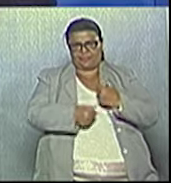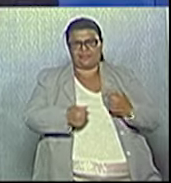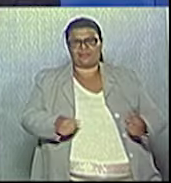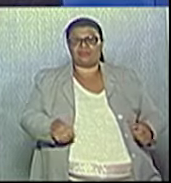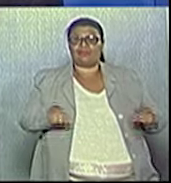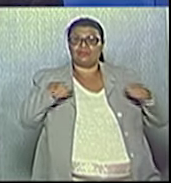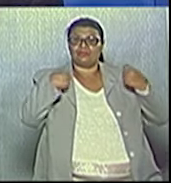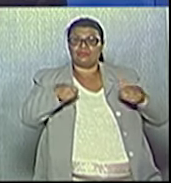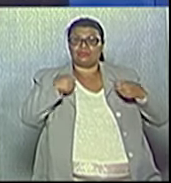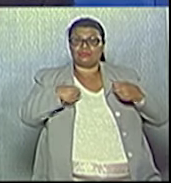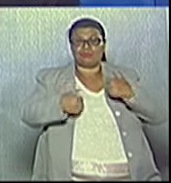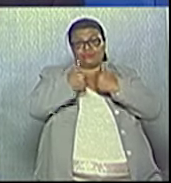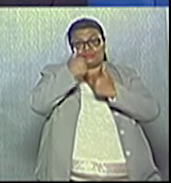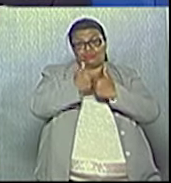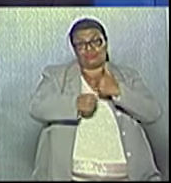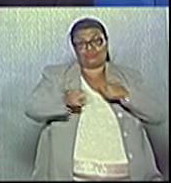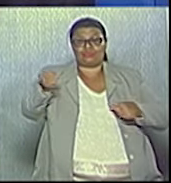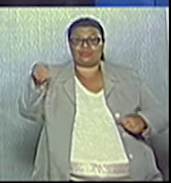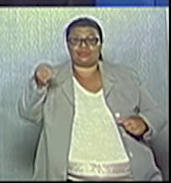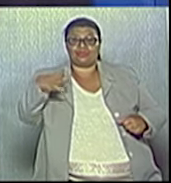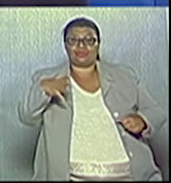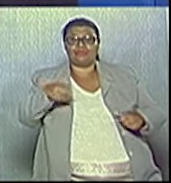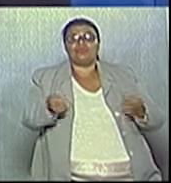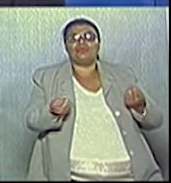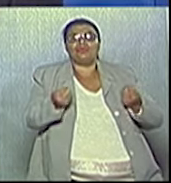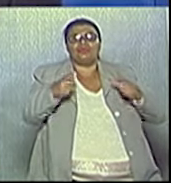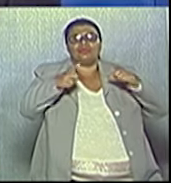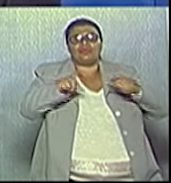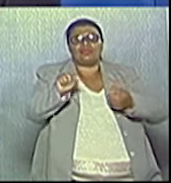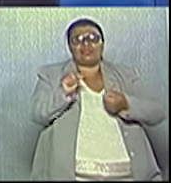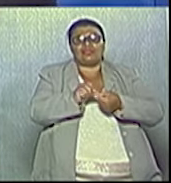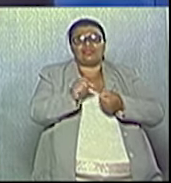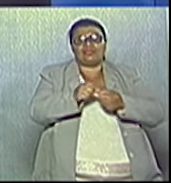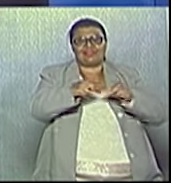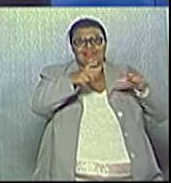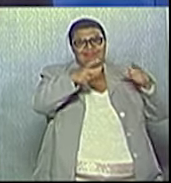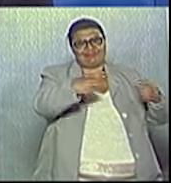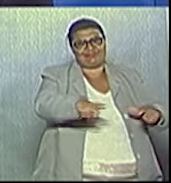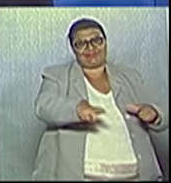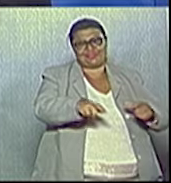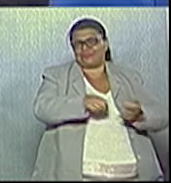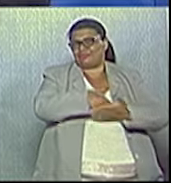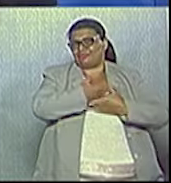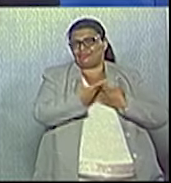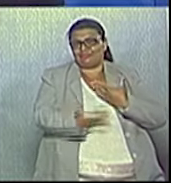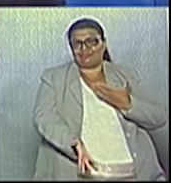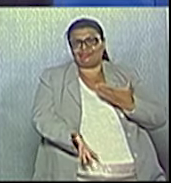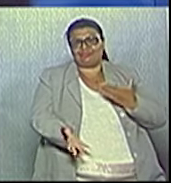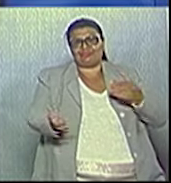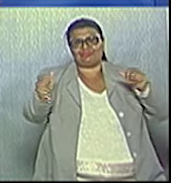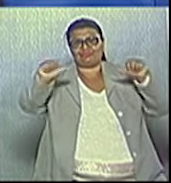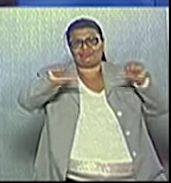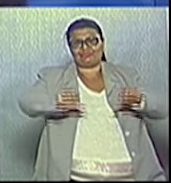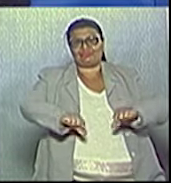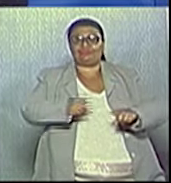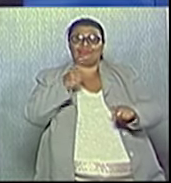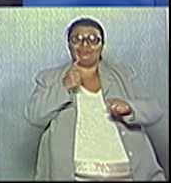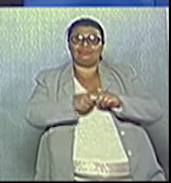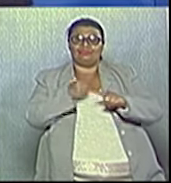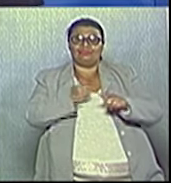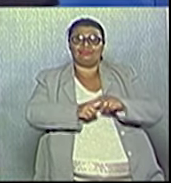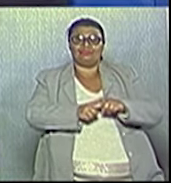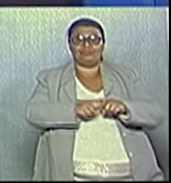precisamos de um esporte, não temos onde praticar. Os nossos clubes estão indo à falência. A falência por quê? Porque a